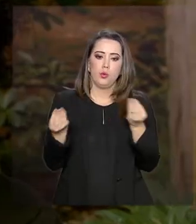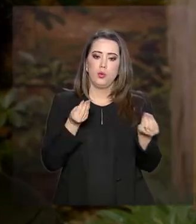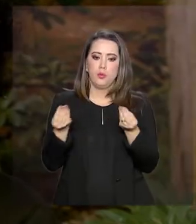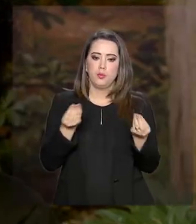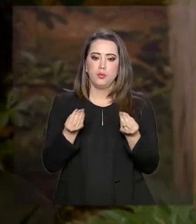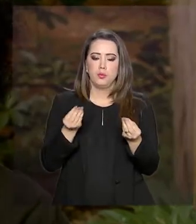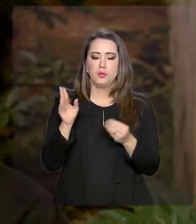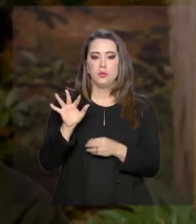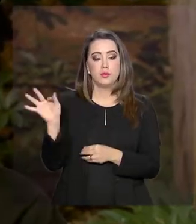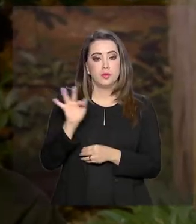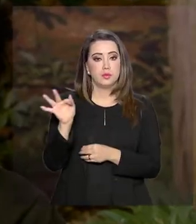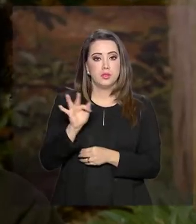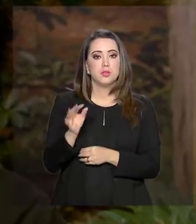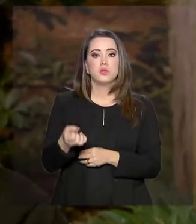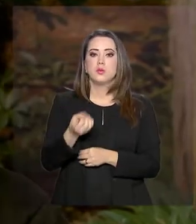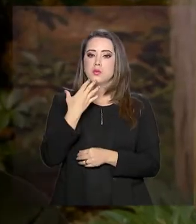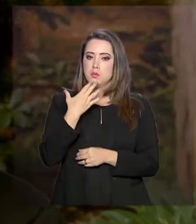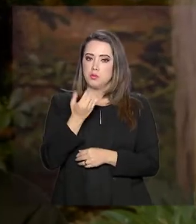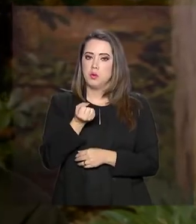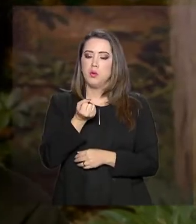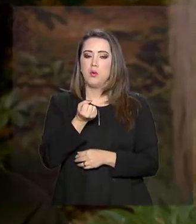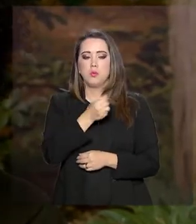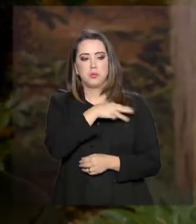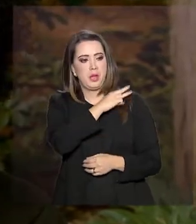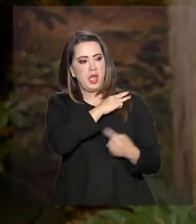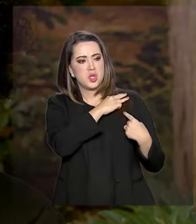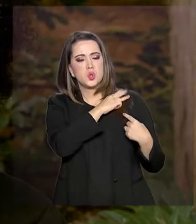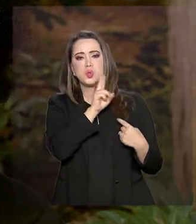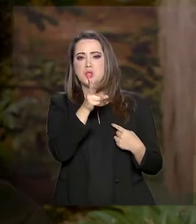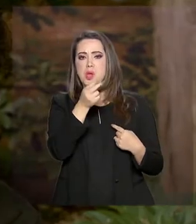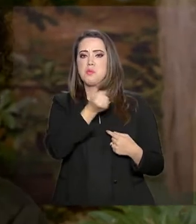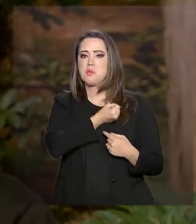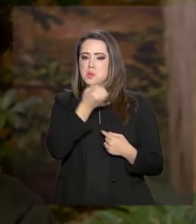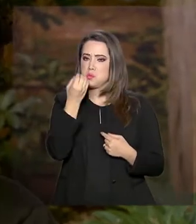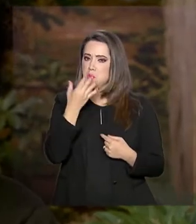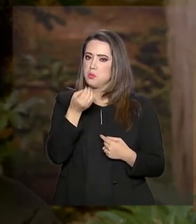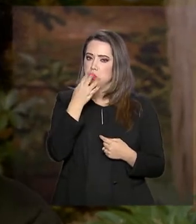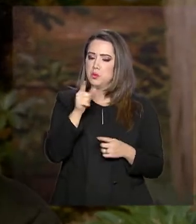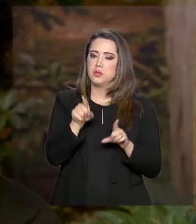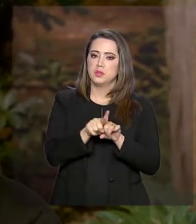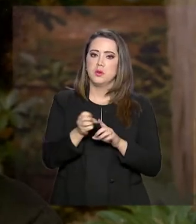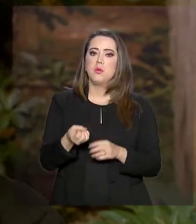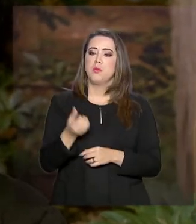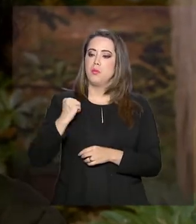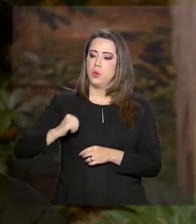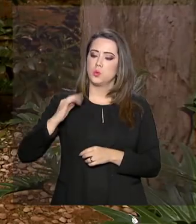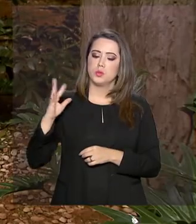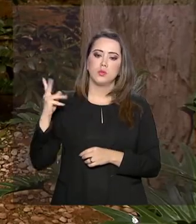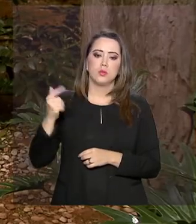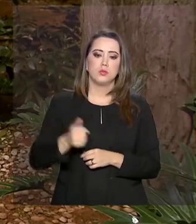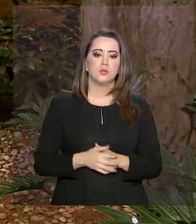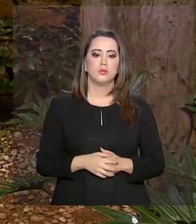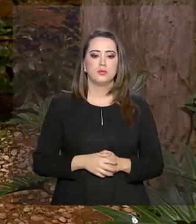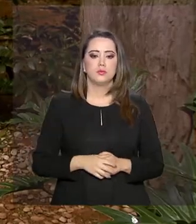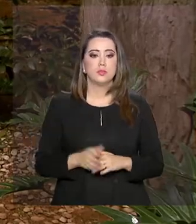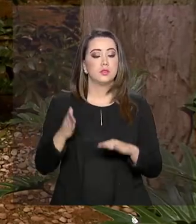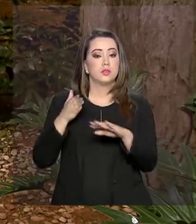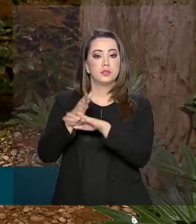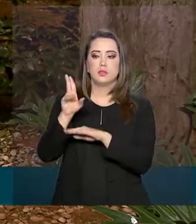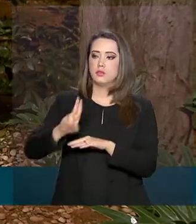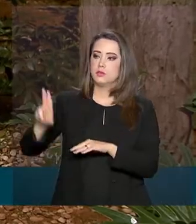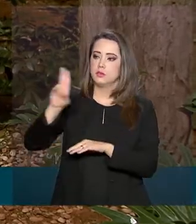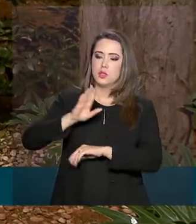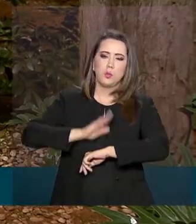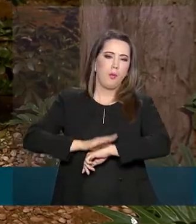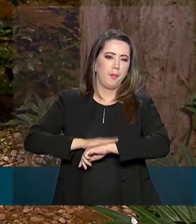Joceline usou as boas notas no ensino médio para se classificar no programa e recebeu uma bolsa integral. Ter entrado na universidade no